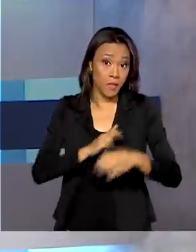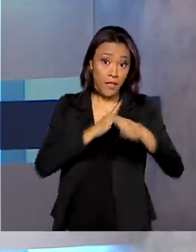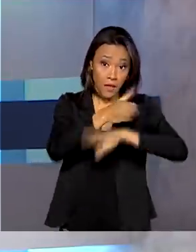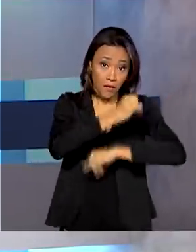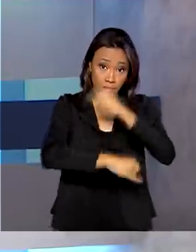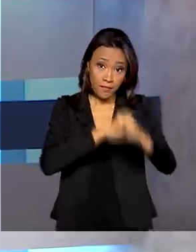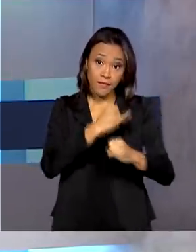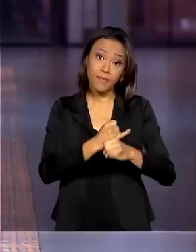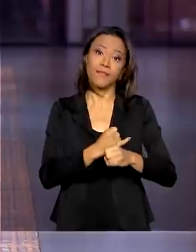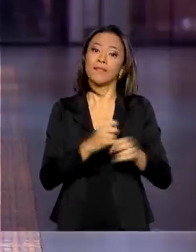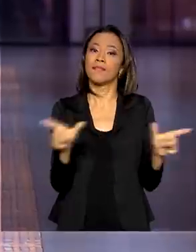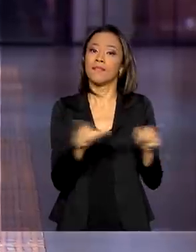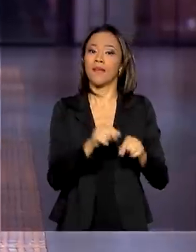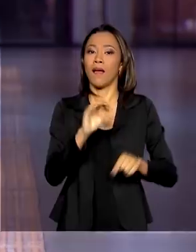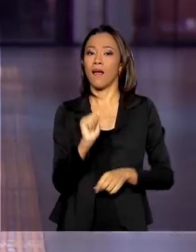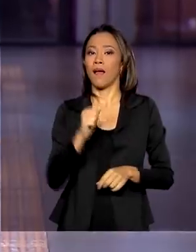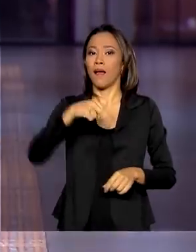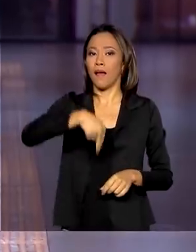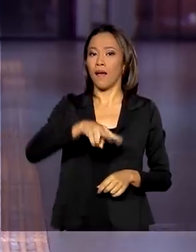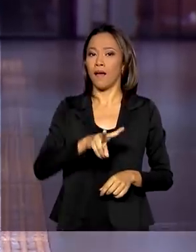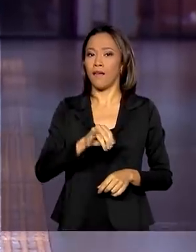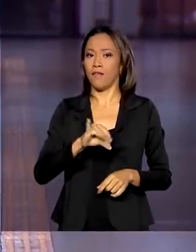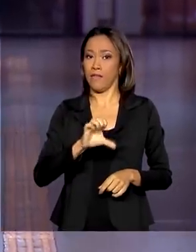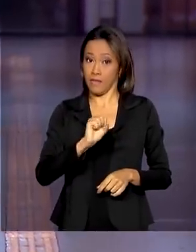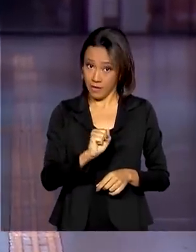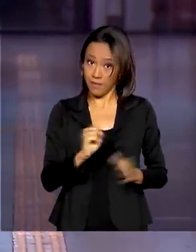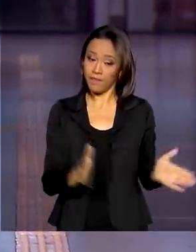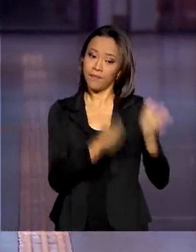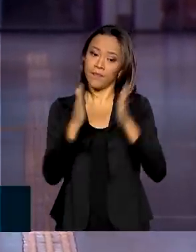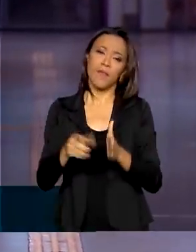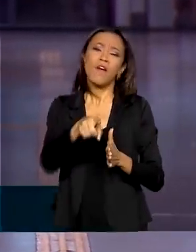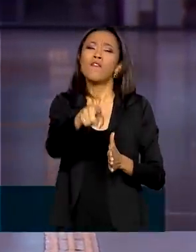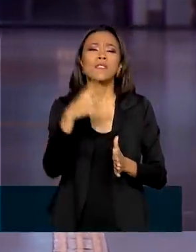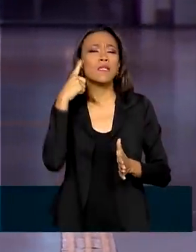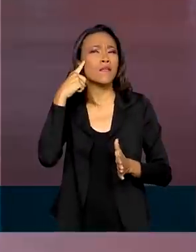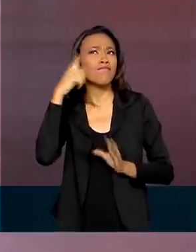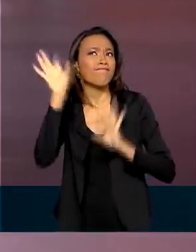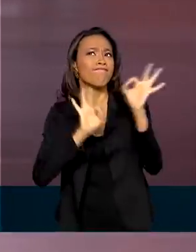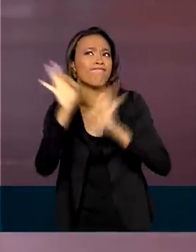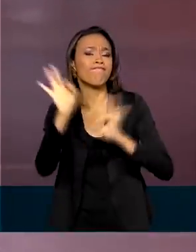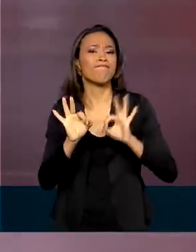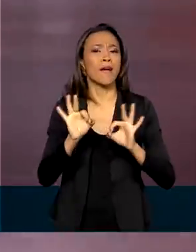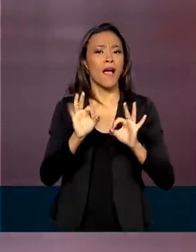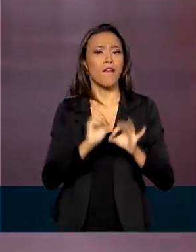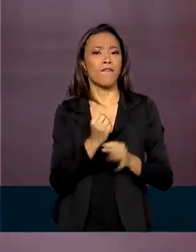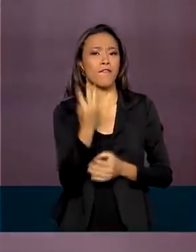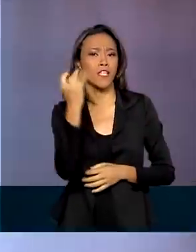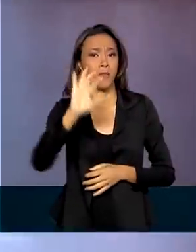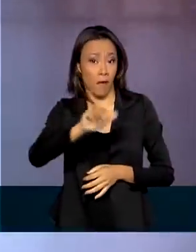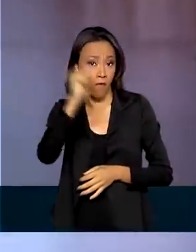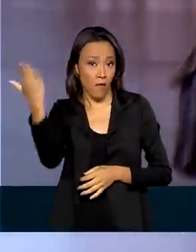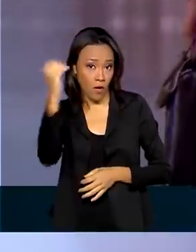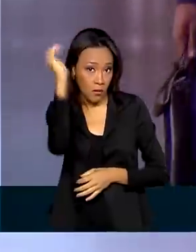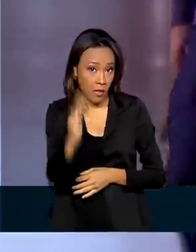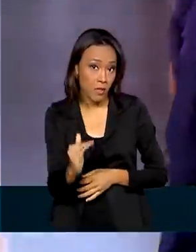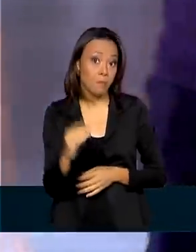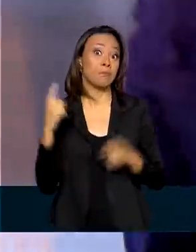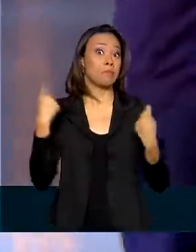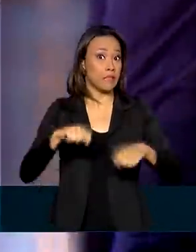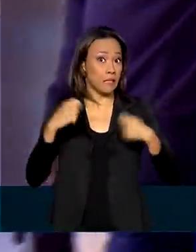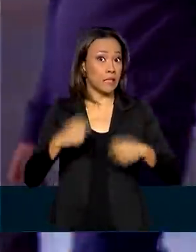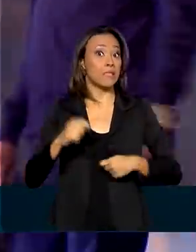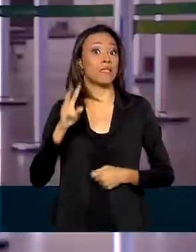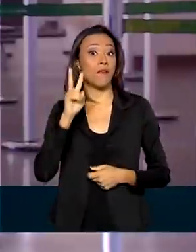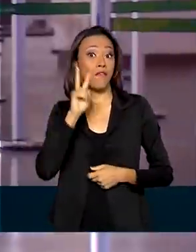reportagem. Se você tem planos de viajar para o exterior, antes de fazer as malas, é bom consultar a